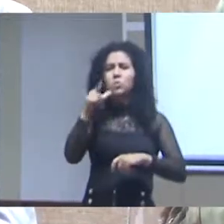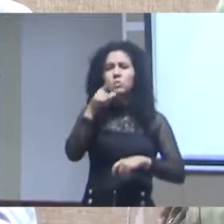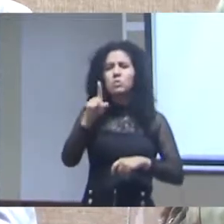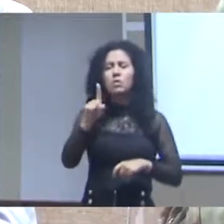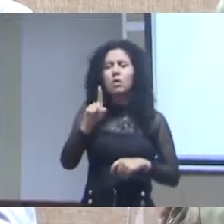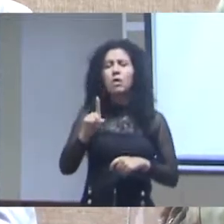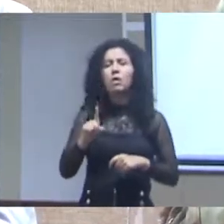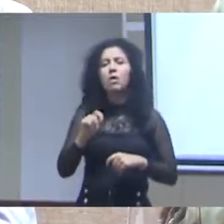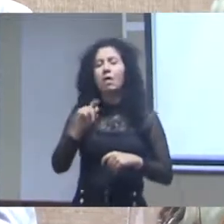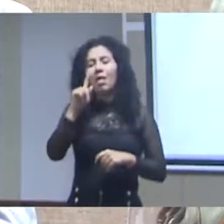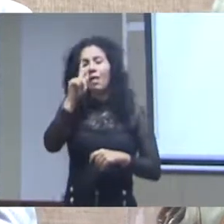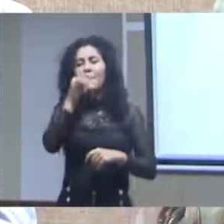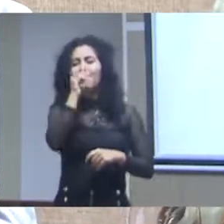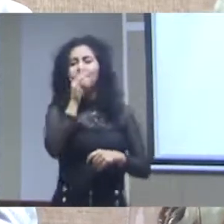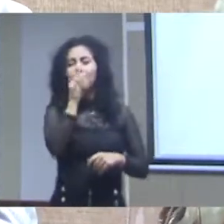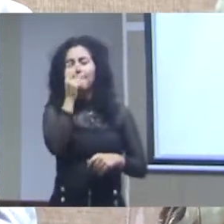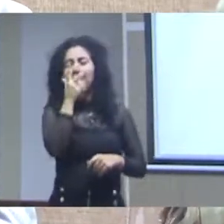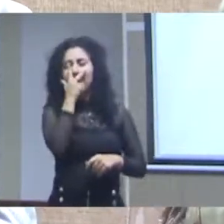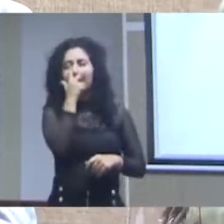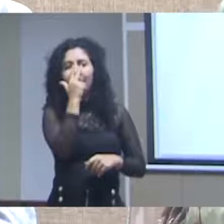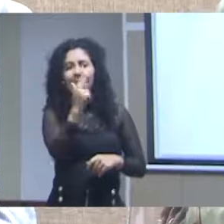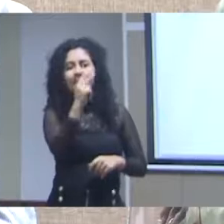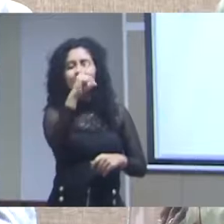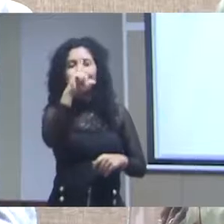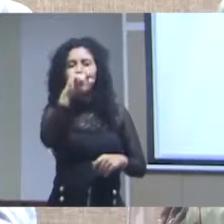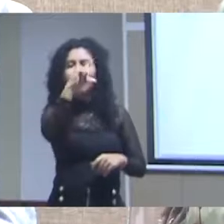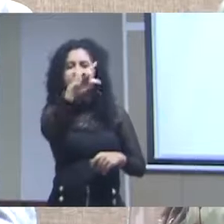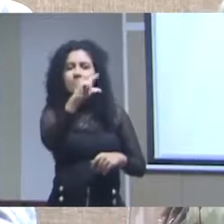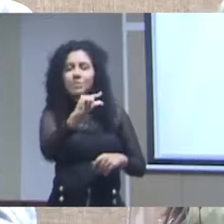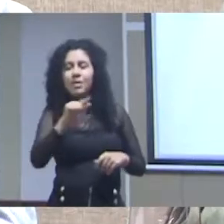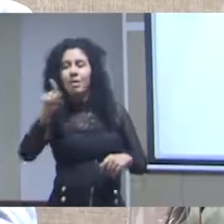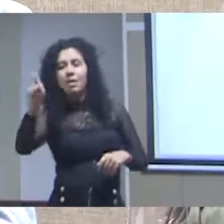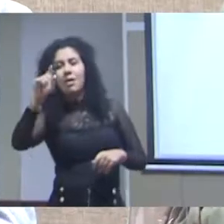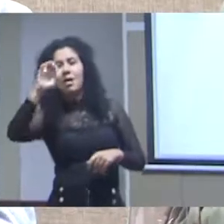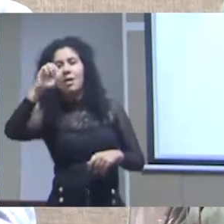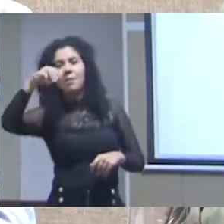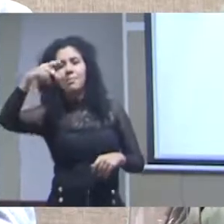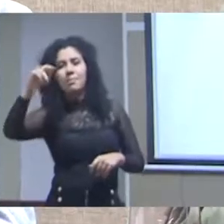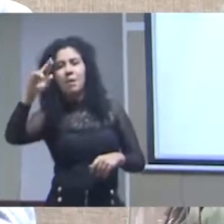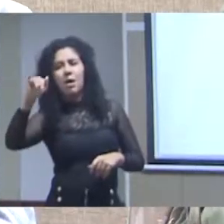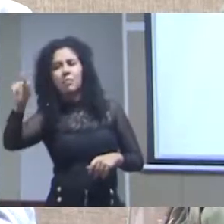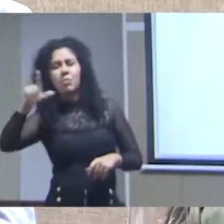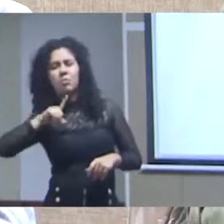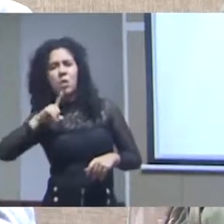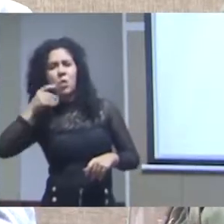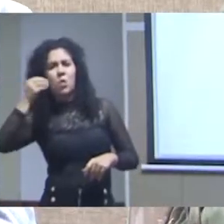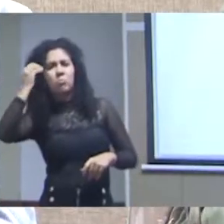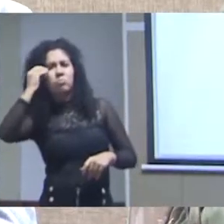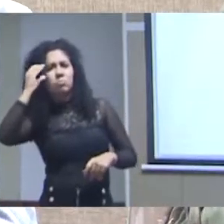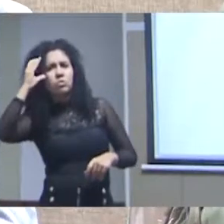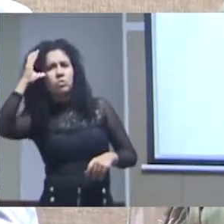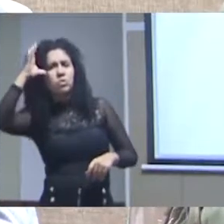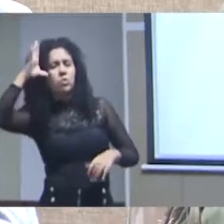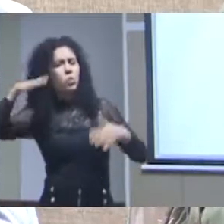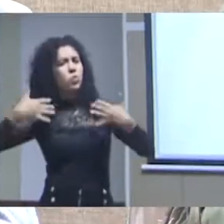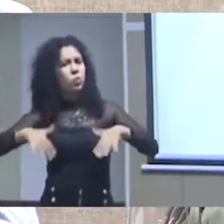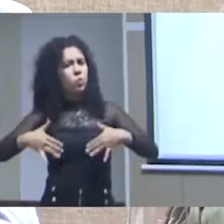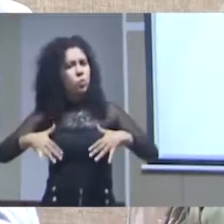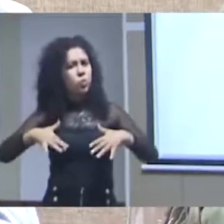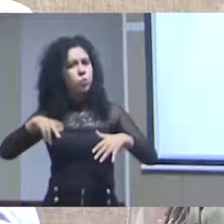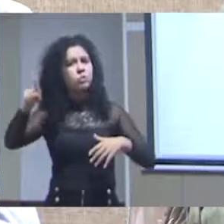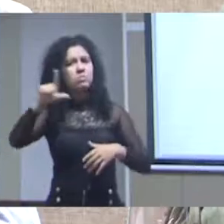era muito menor do que imagino que a Embrapa tem em função do conhecimento e das